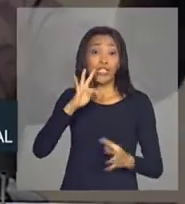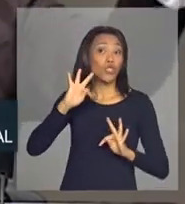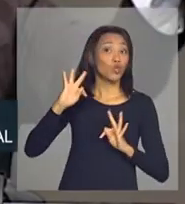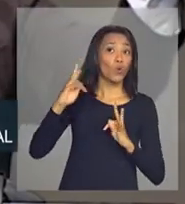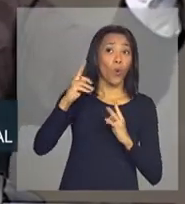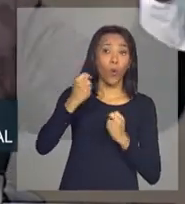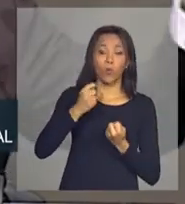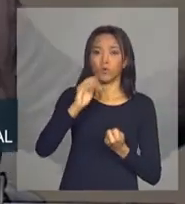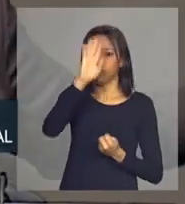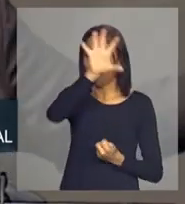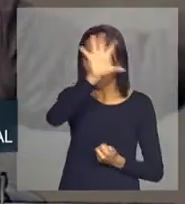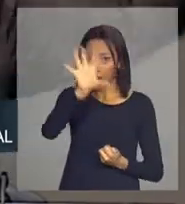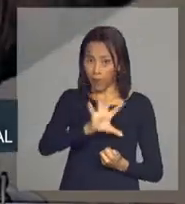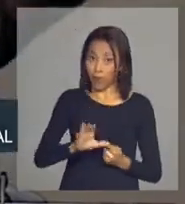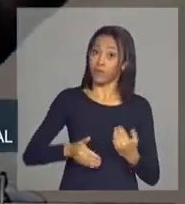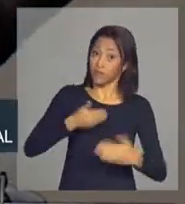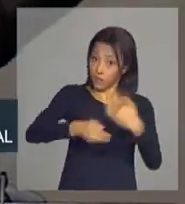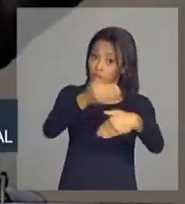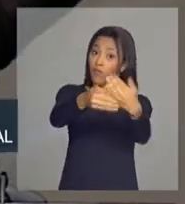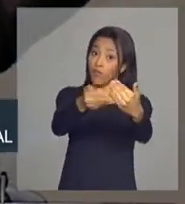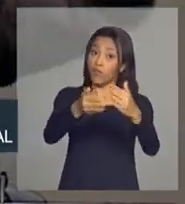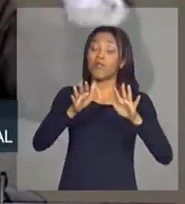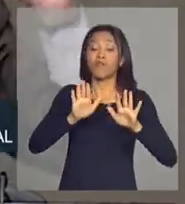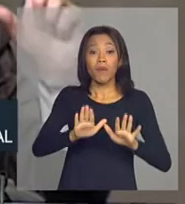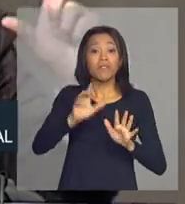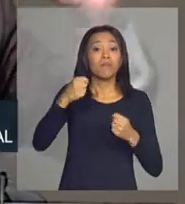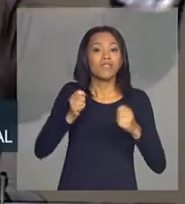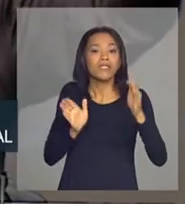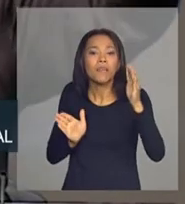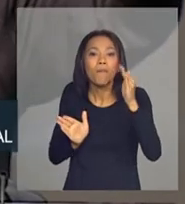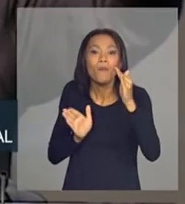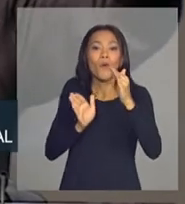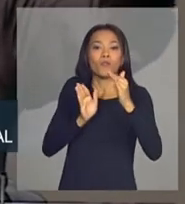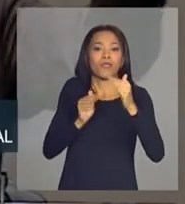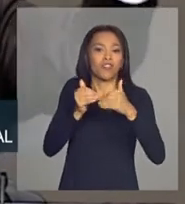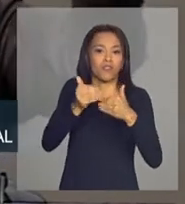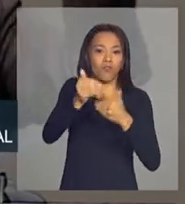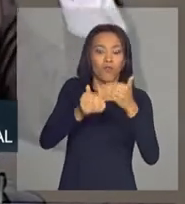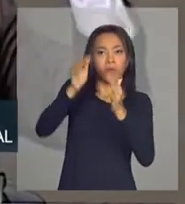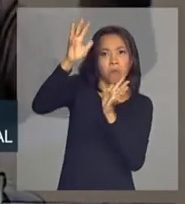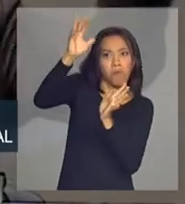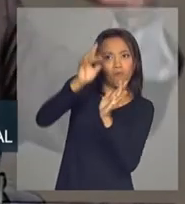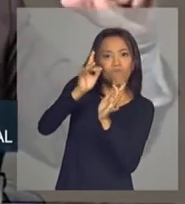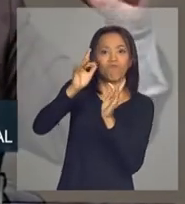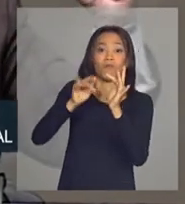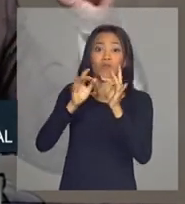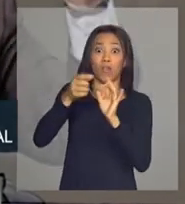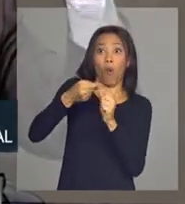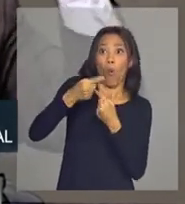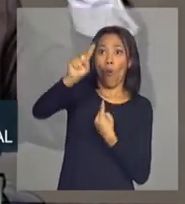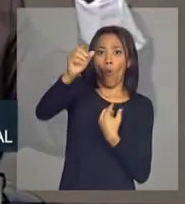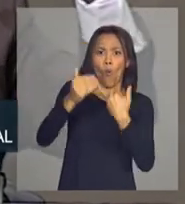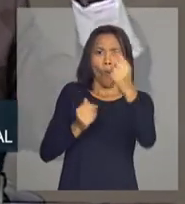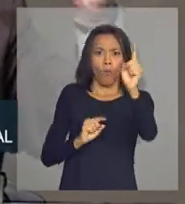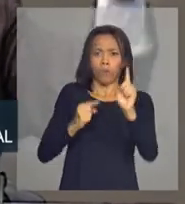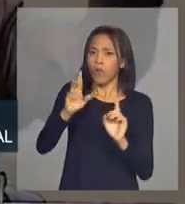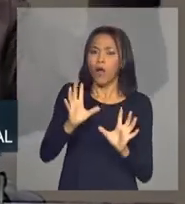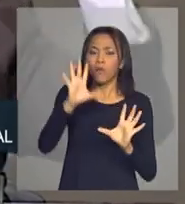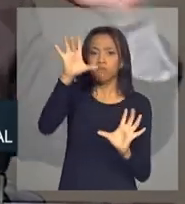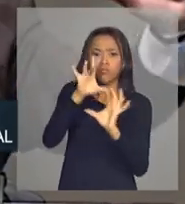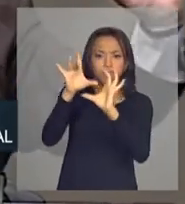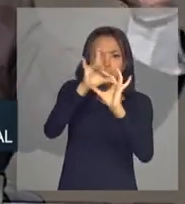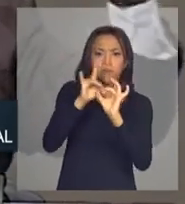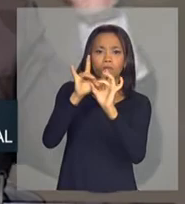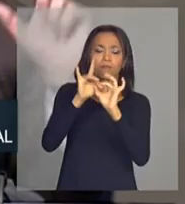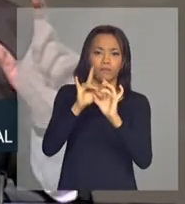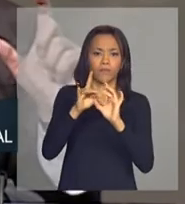crescendo muito, mas a aproximação exige que aquelas regiões dentro, e eu não digo macro regionalmente, eu